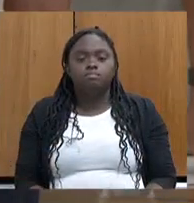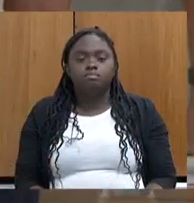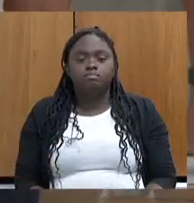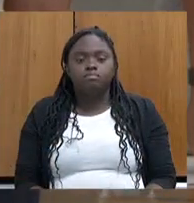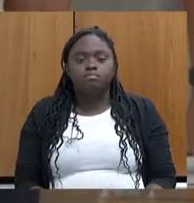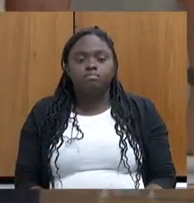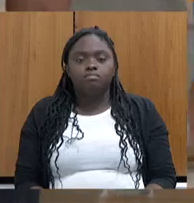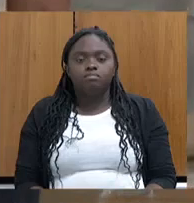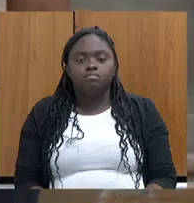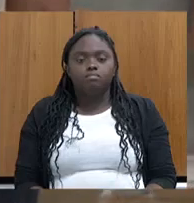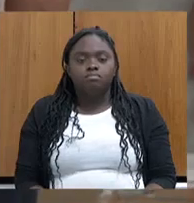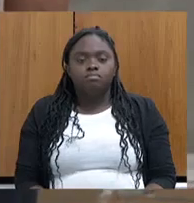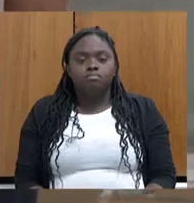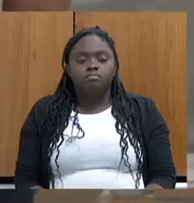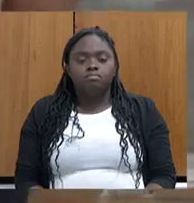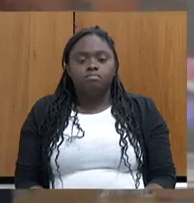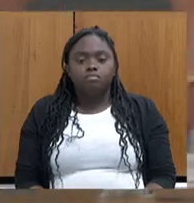pautas,